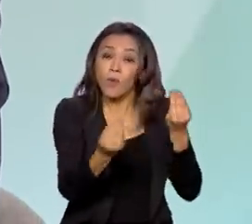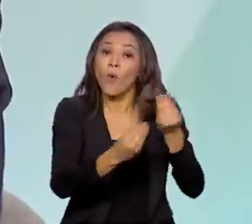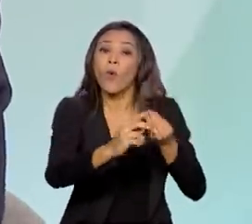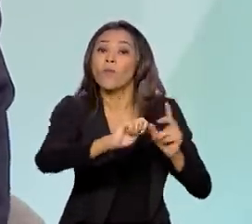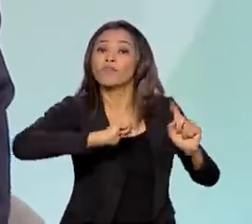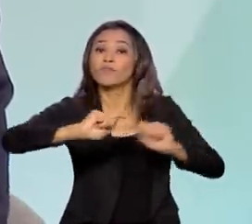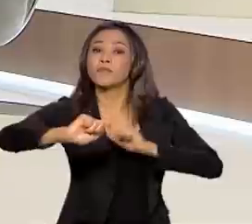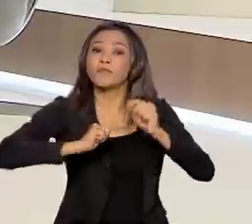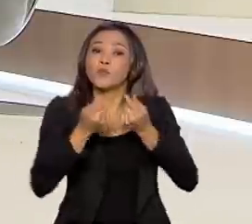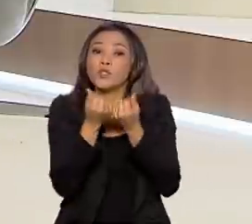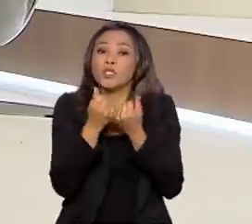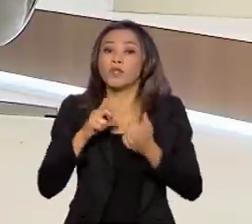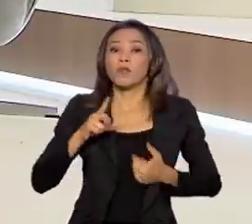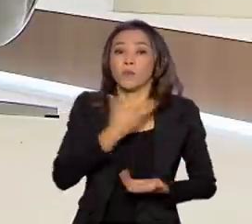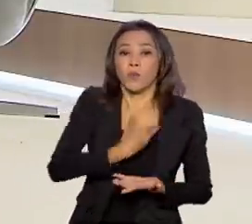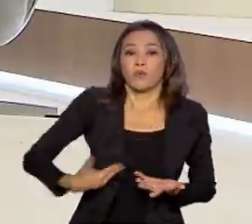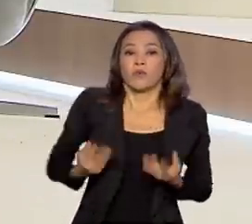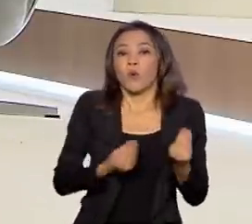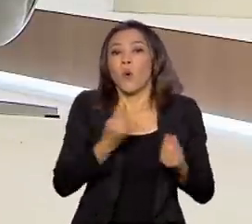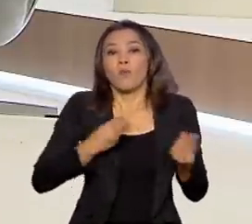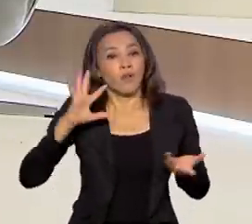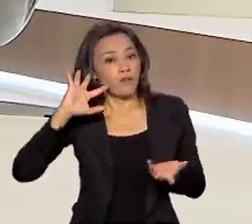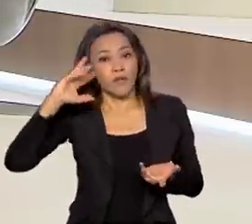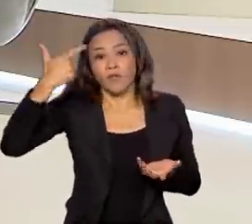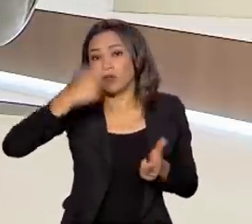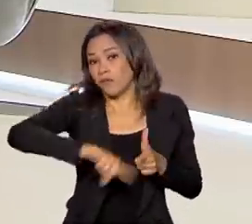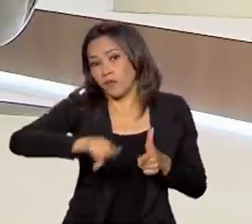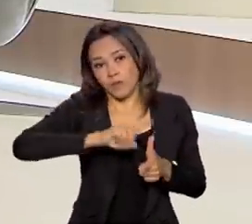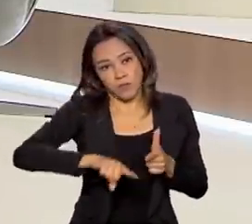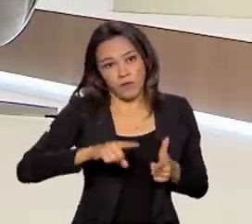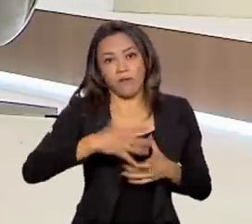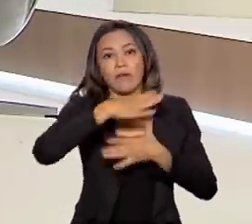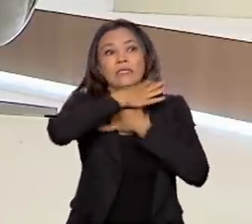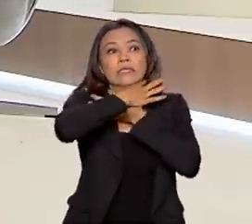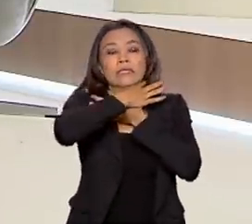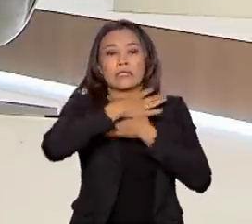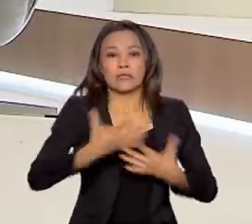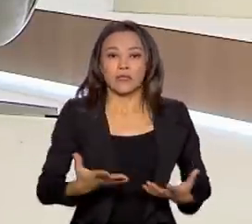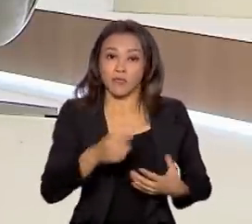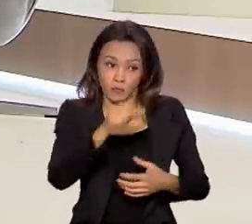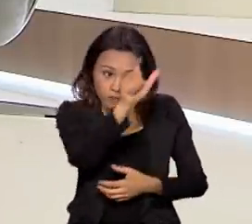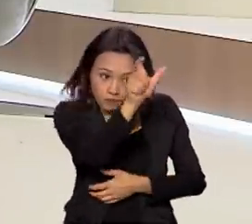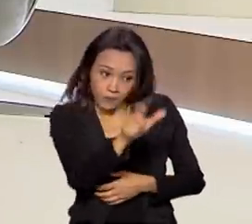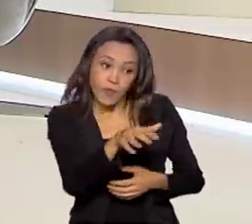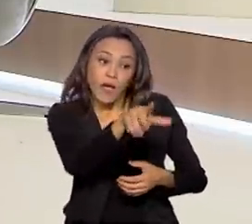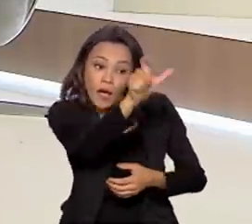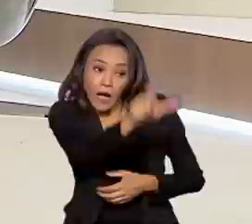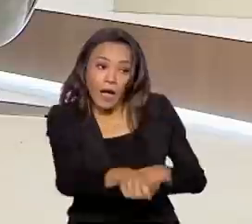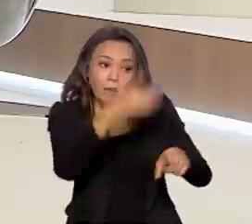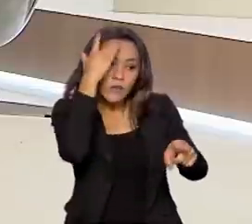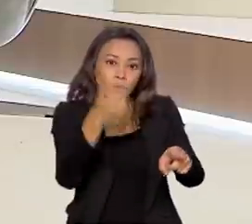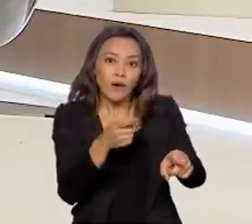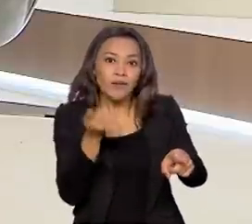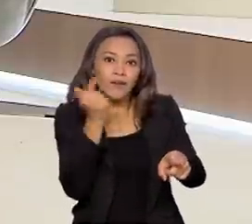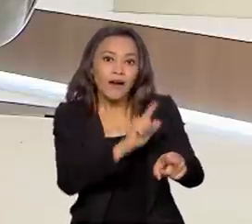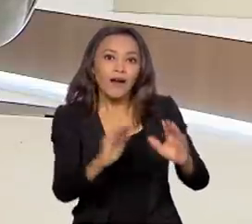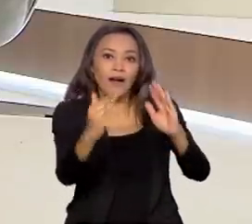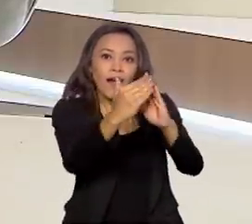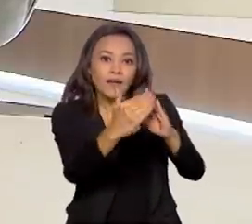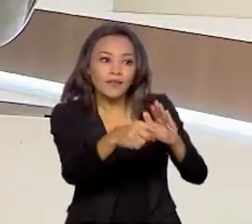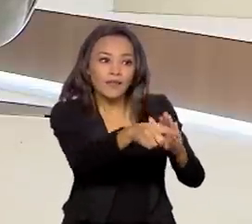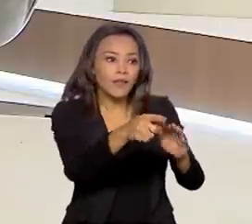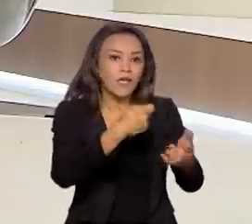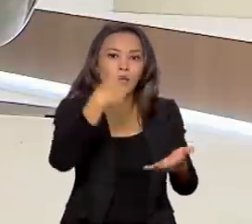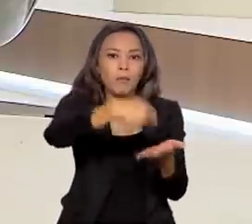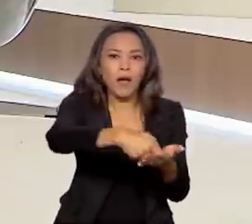seja, o déficit não será solucionado. solucionado. Então, alguém que foi beneficiado deixa de pagar e não olha para